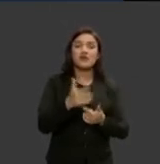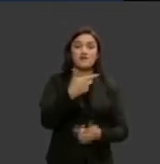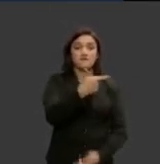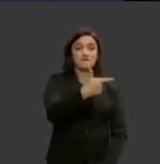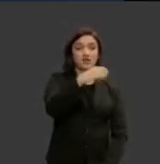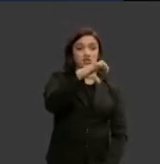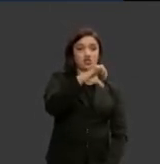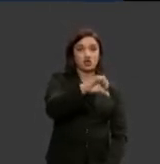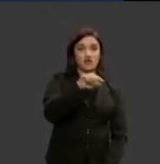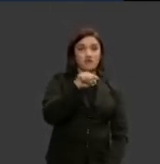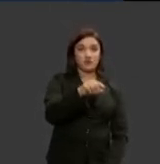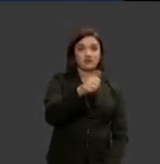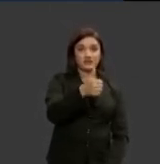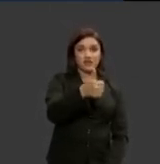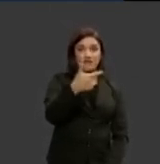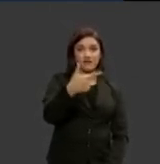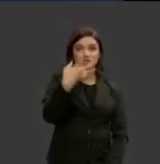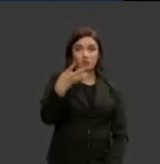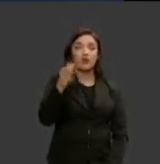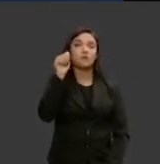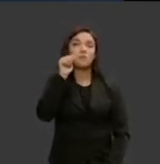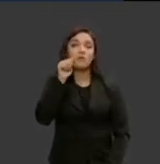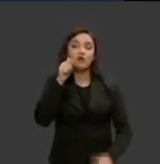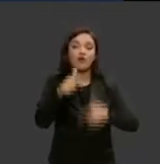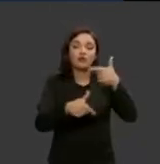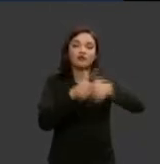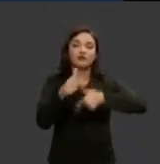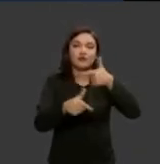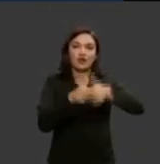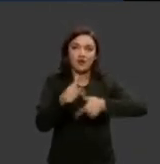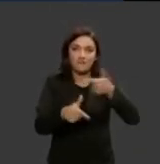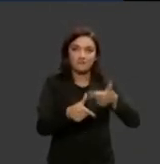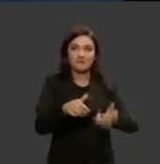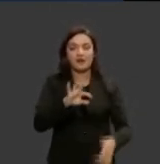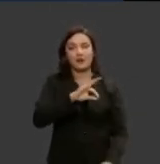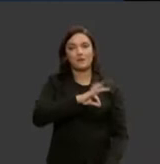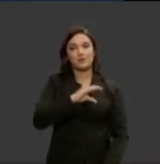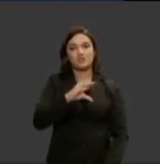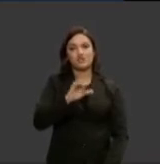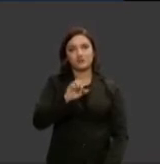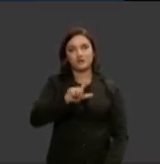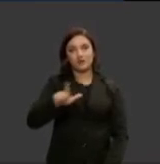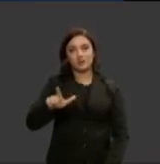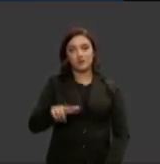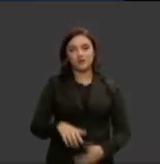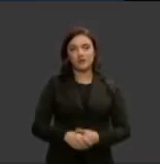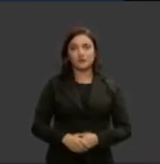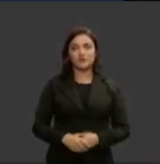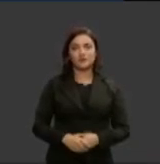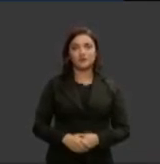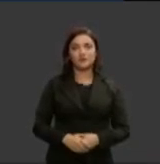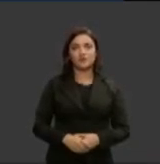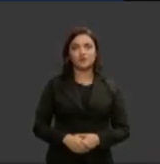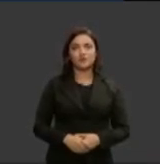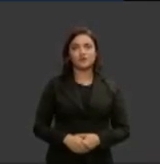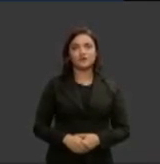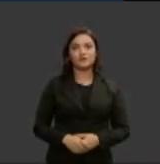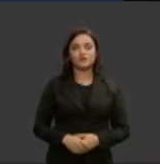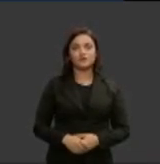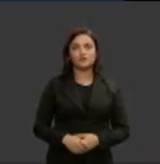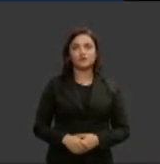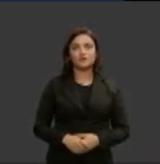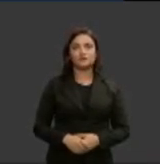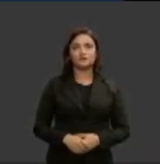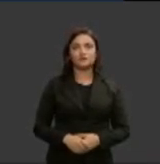.124 mulheres trabalhando nas polícias judiciárias dos estados por favor em